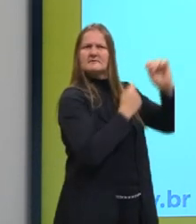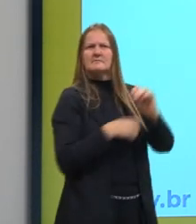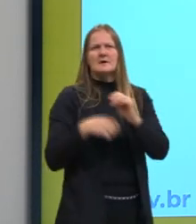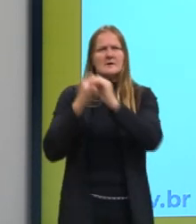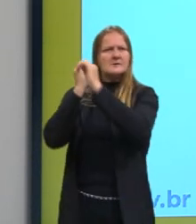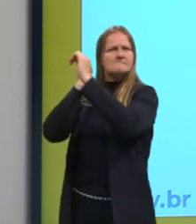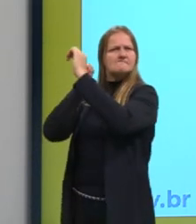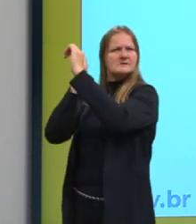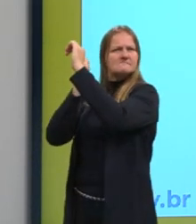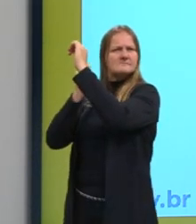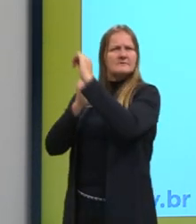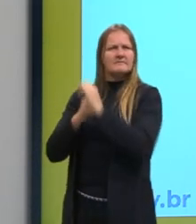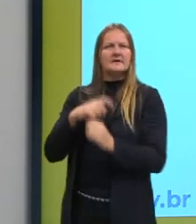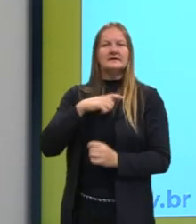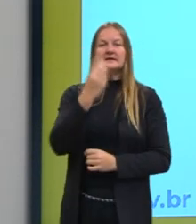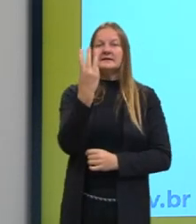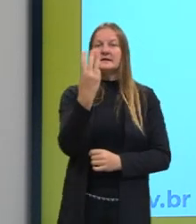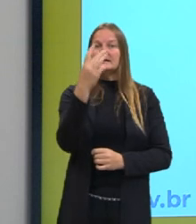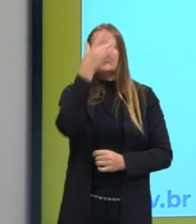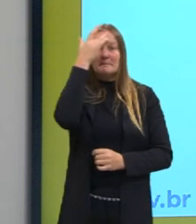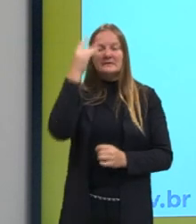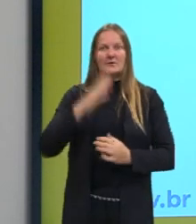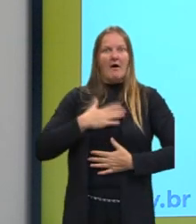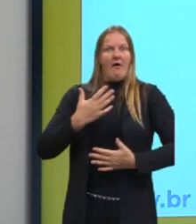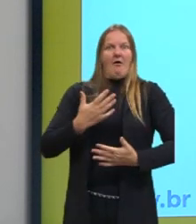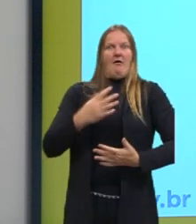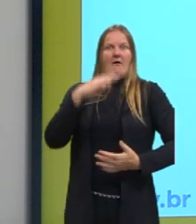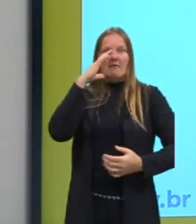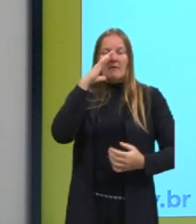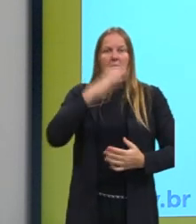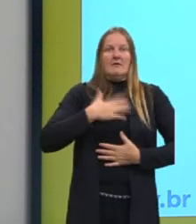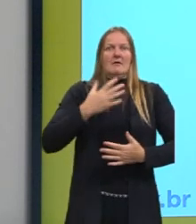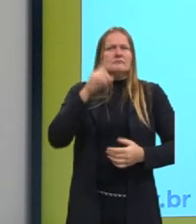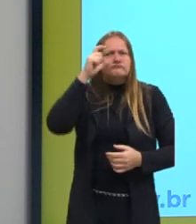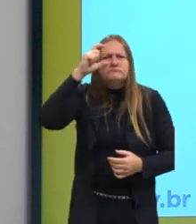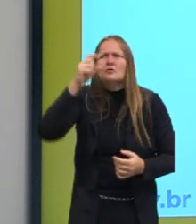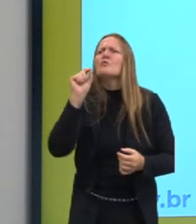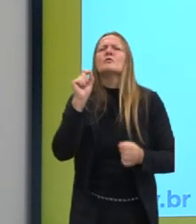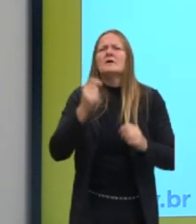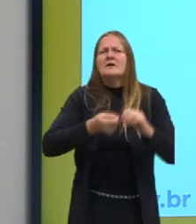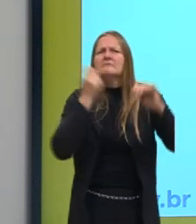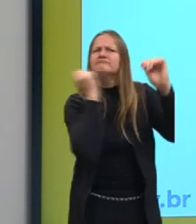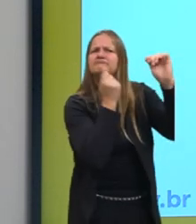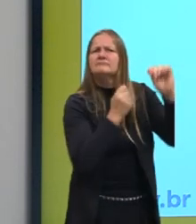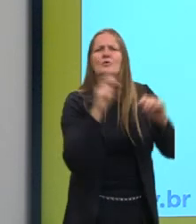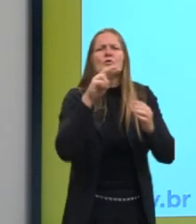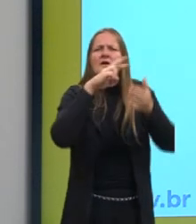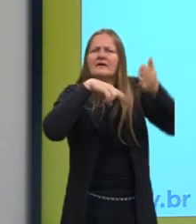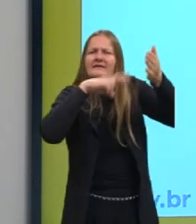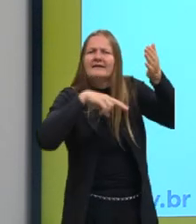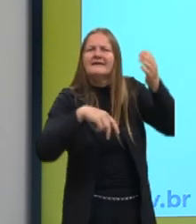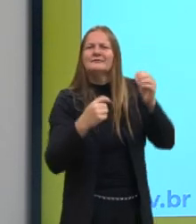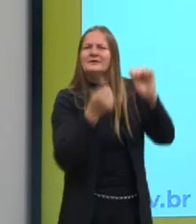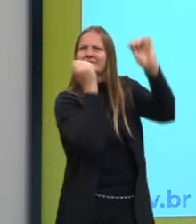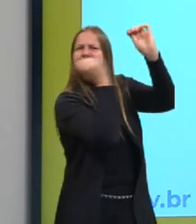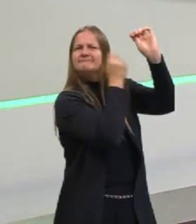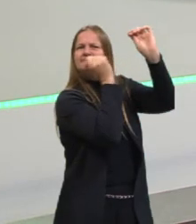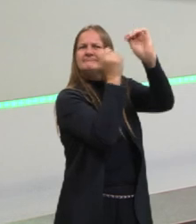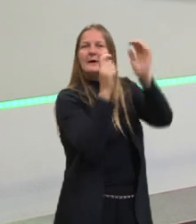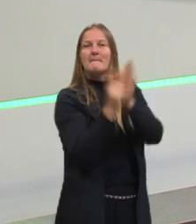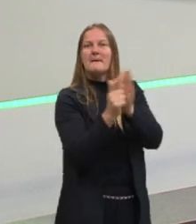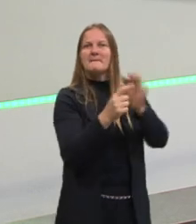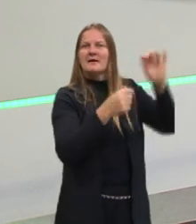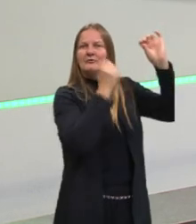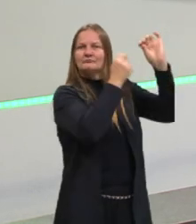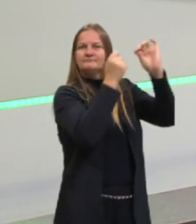e na frente dele tem três pessoas um pouco surpresas, um pouco curiosas, lendo isso que o Lutero pregou na igreja,